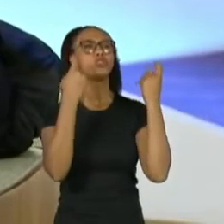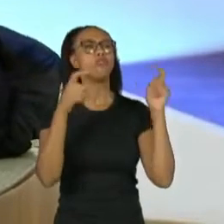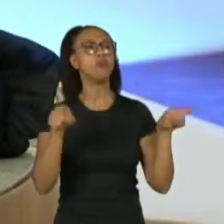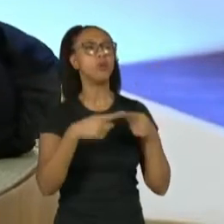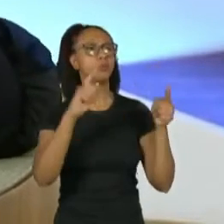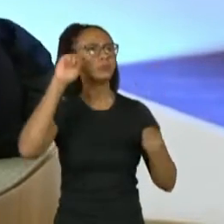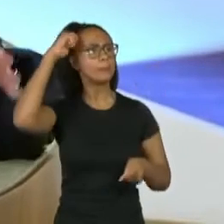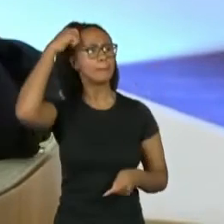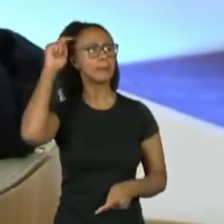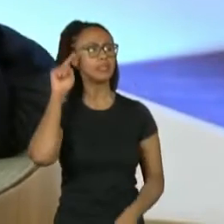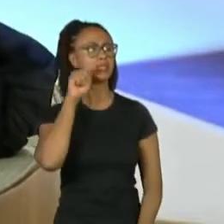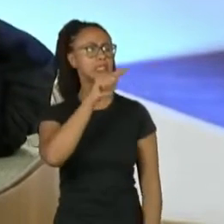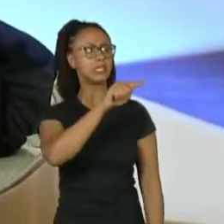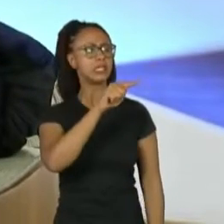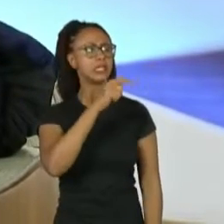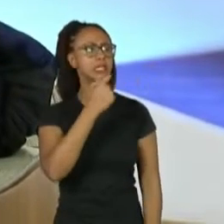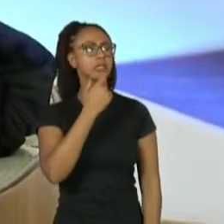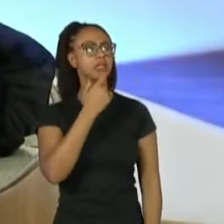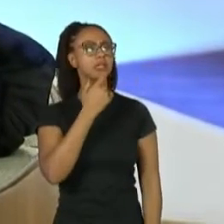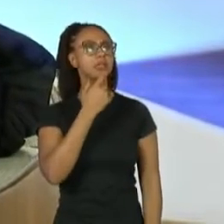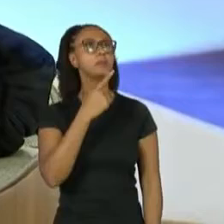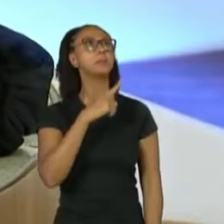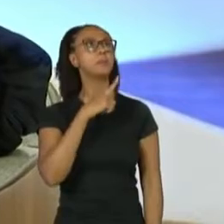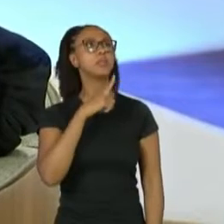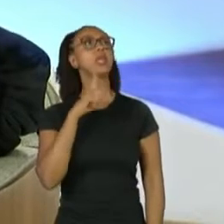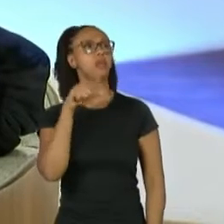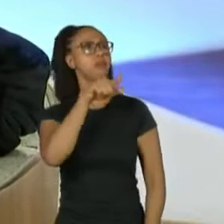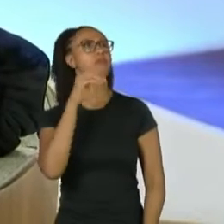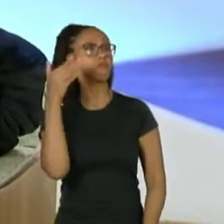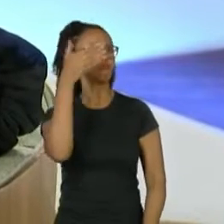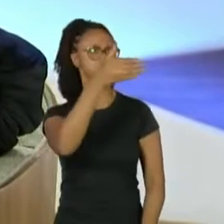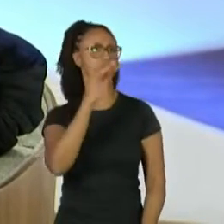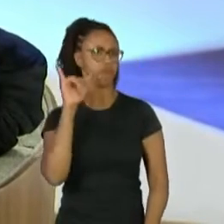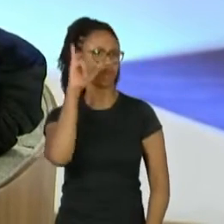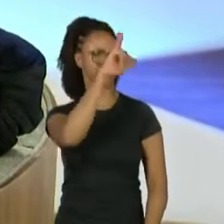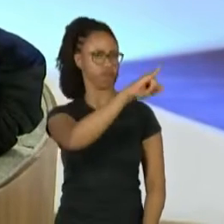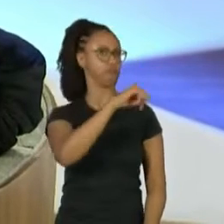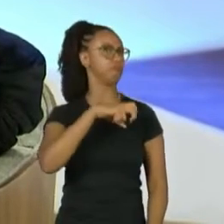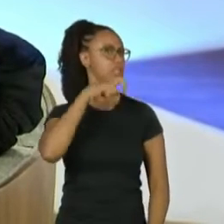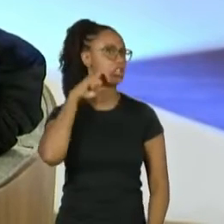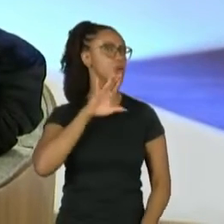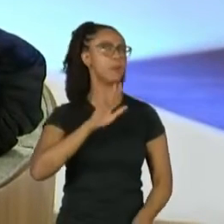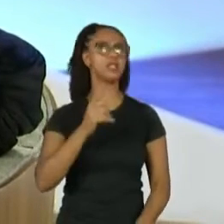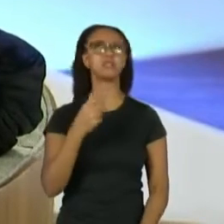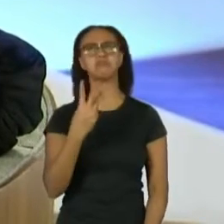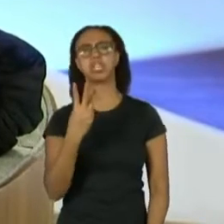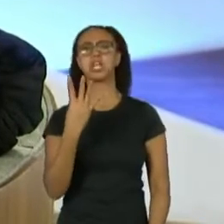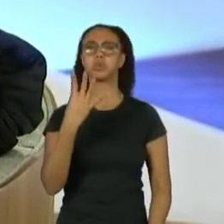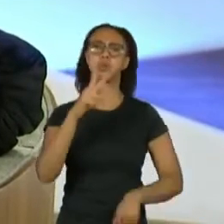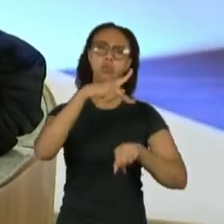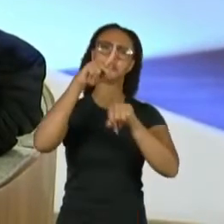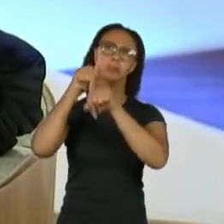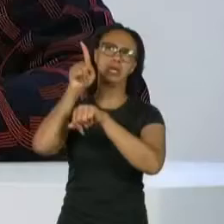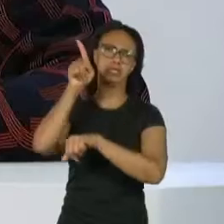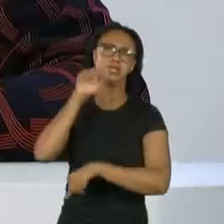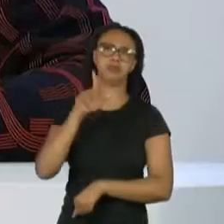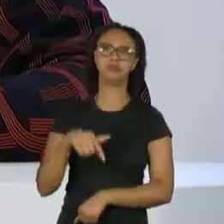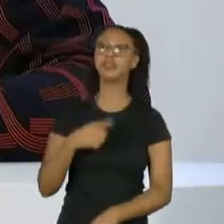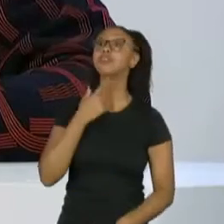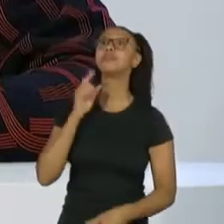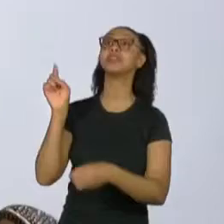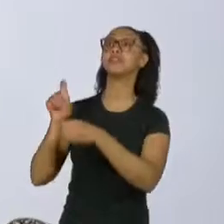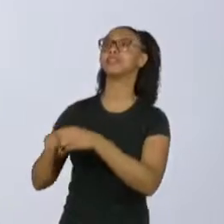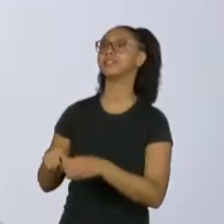Negra e teve uma escala na Nigéria. Mas já conheço três ou quatro países africanos. Vontade de voltar?